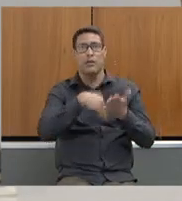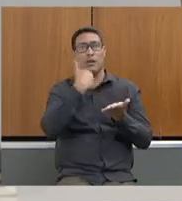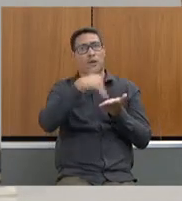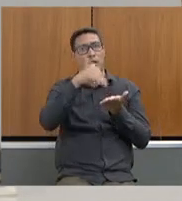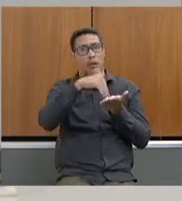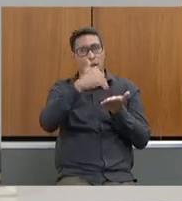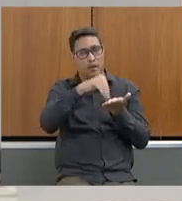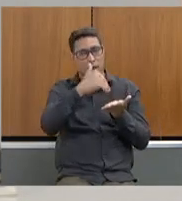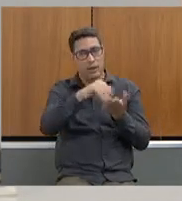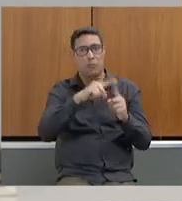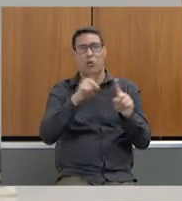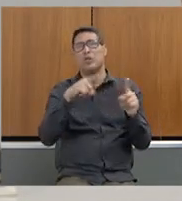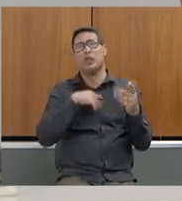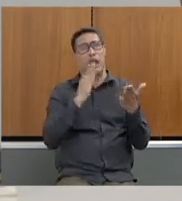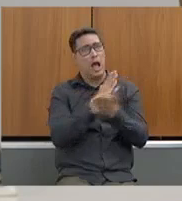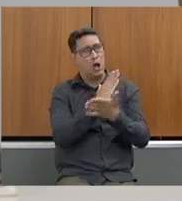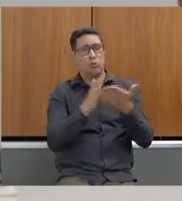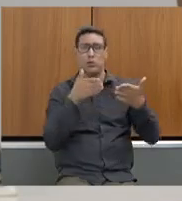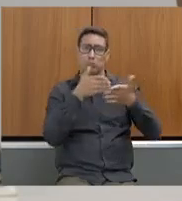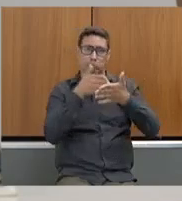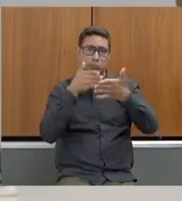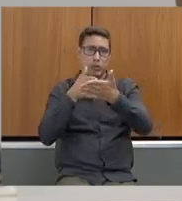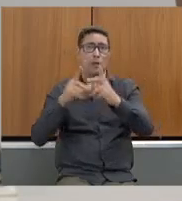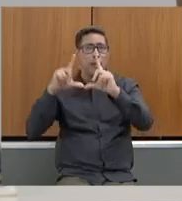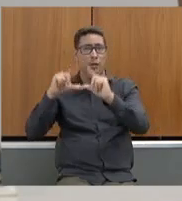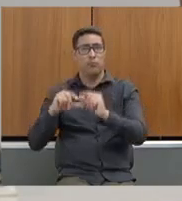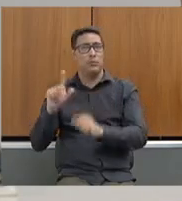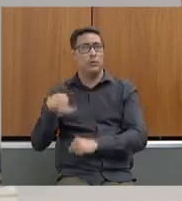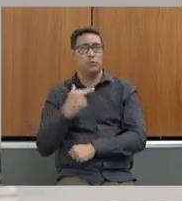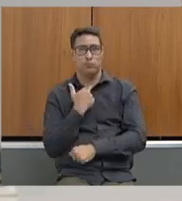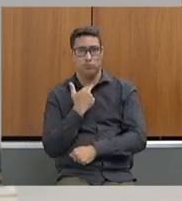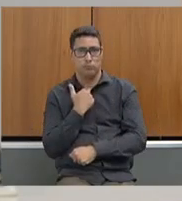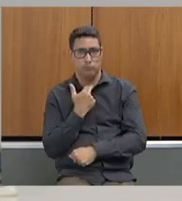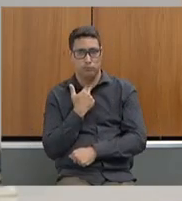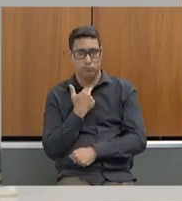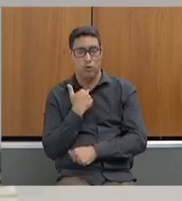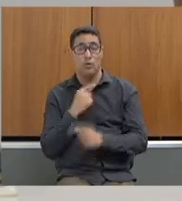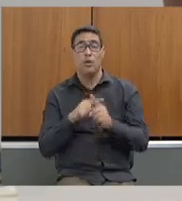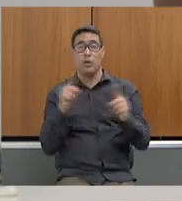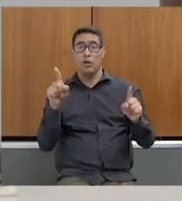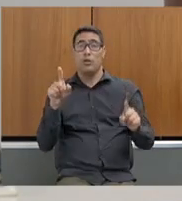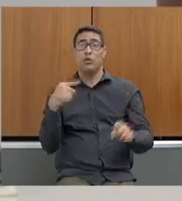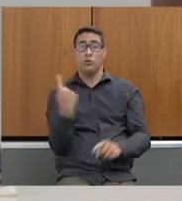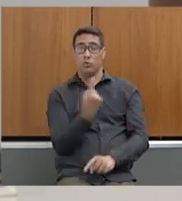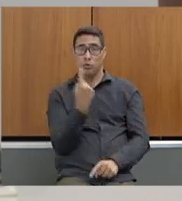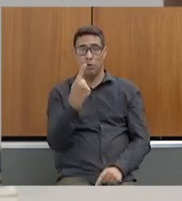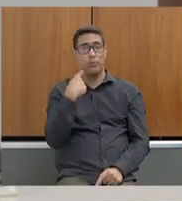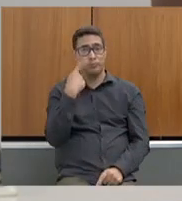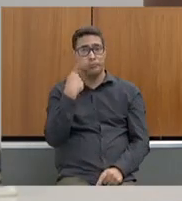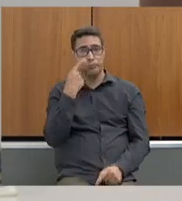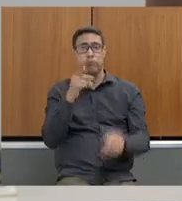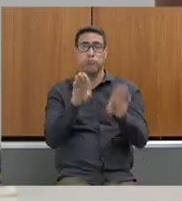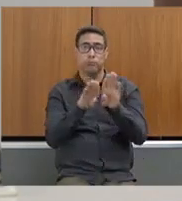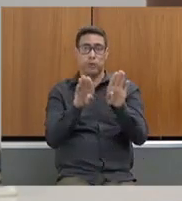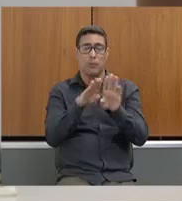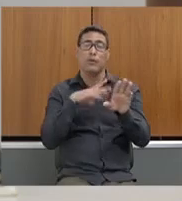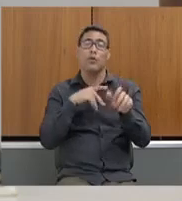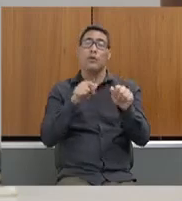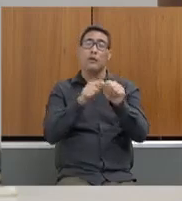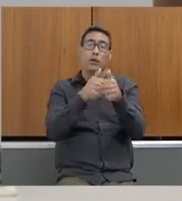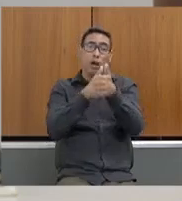ser mais restritivos, mas não menos restritivos, e nós, deputada, também estamos fazendo um acompanhamento,